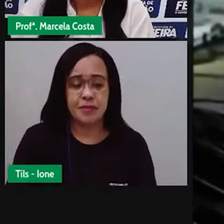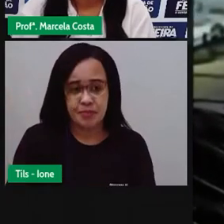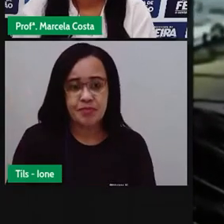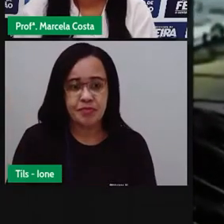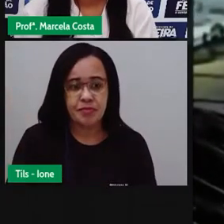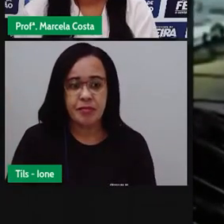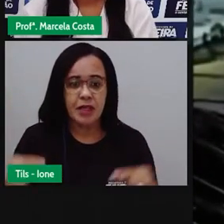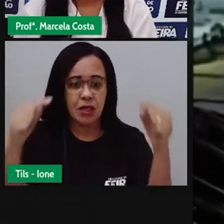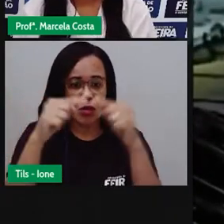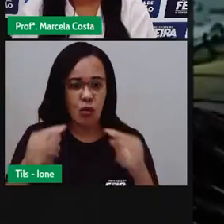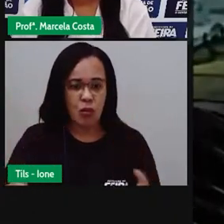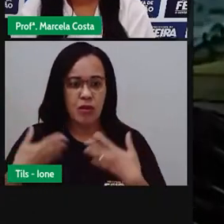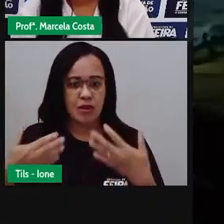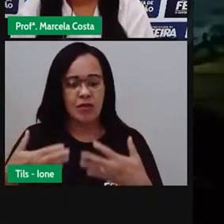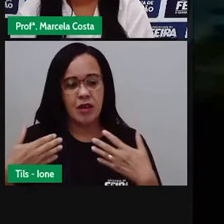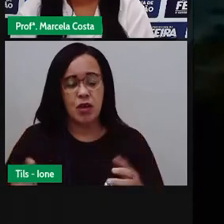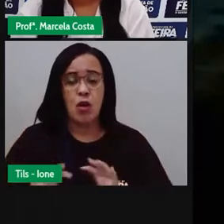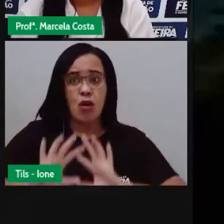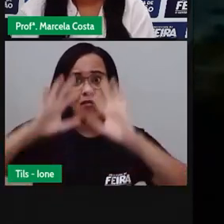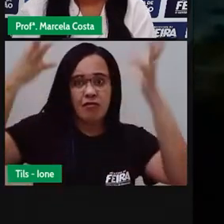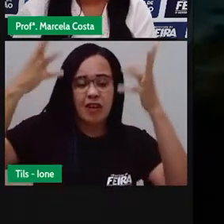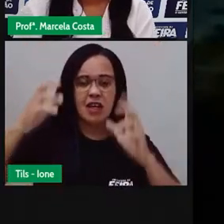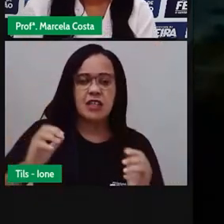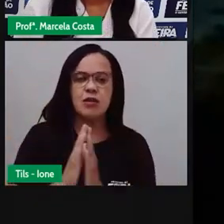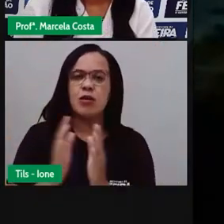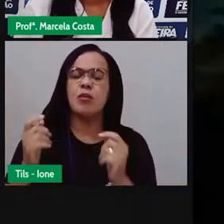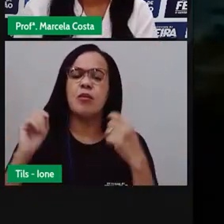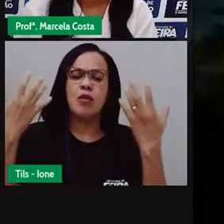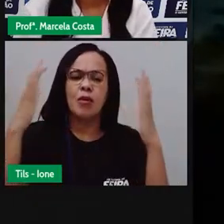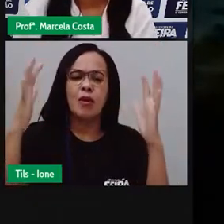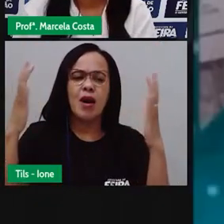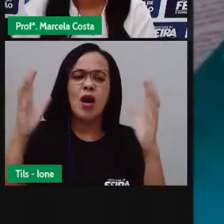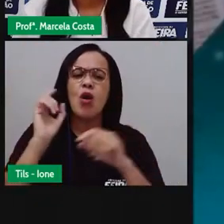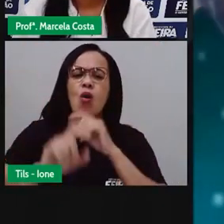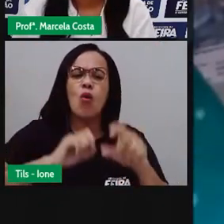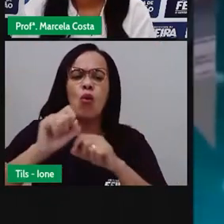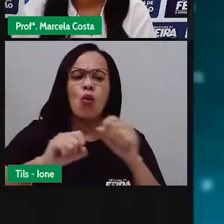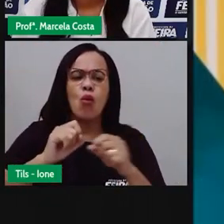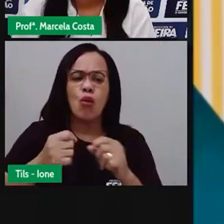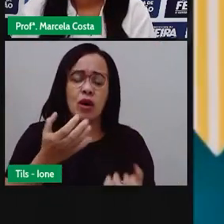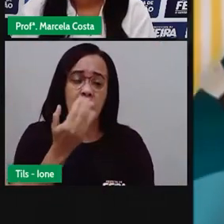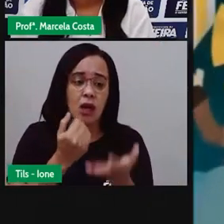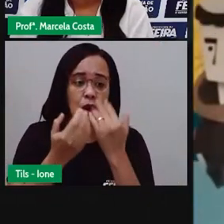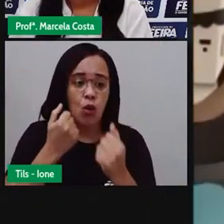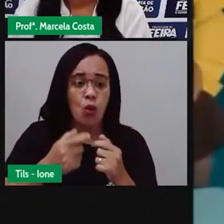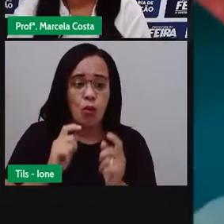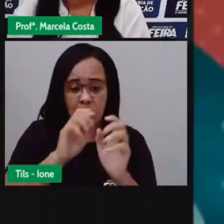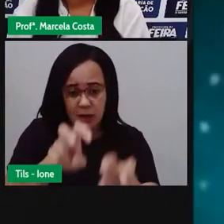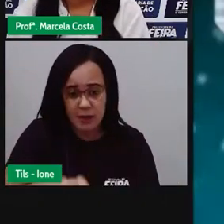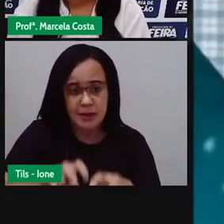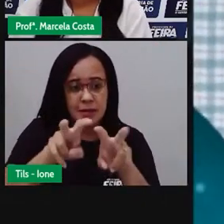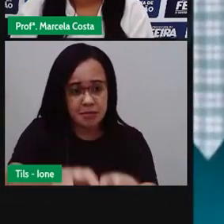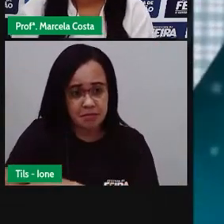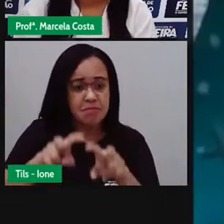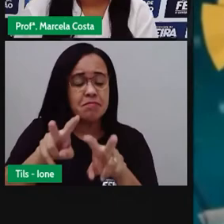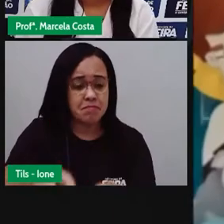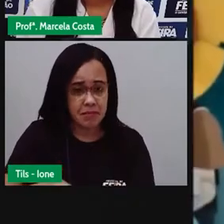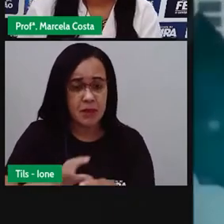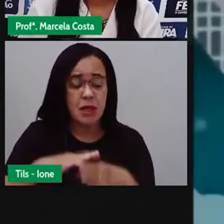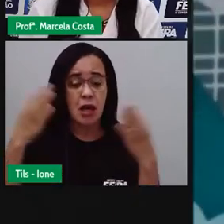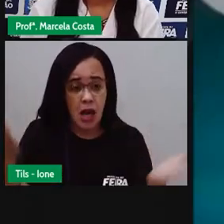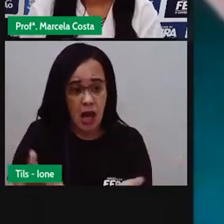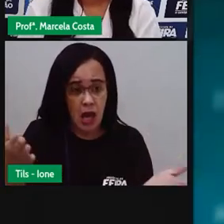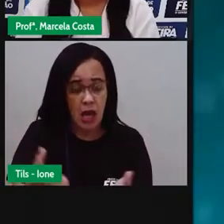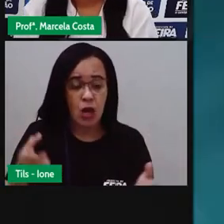comemorar a boa colheita. A coincidência da celebração de três santos na mesma época, Santo Antônio, São João